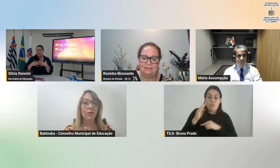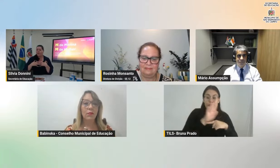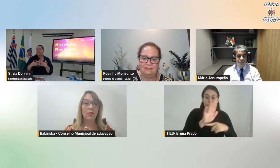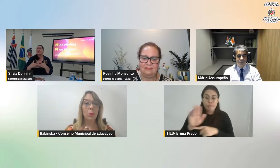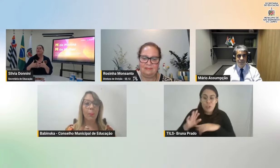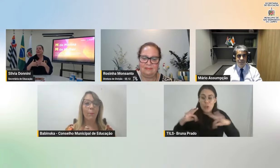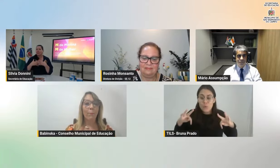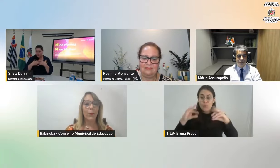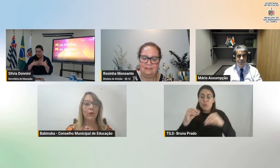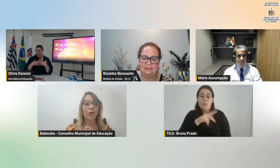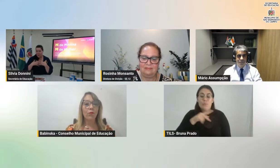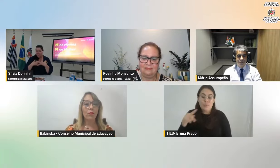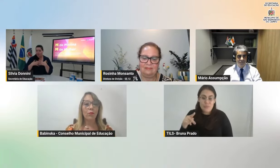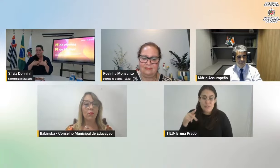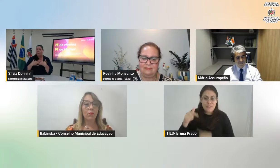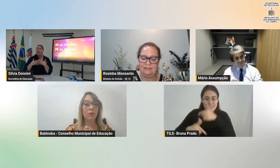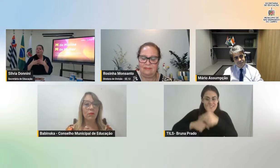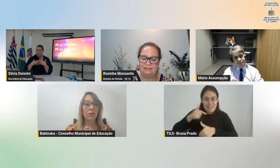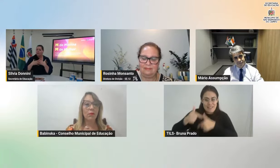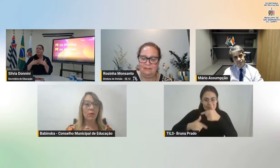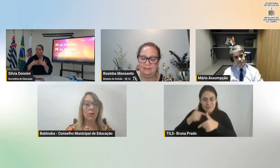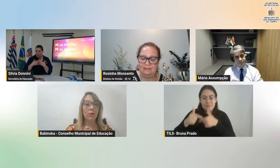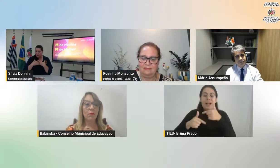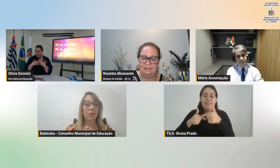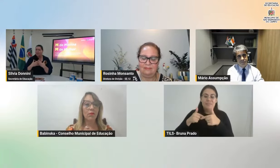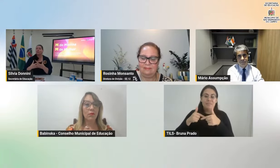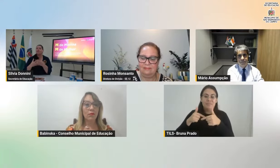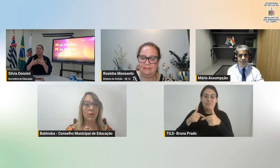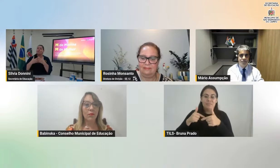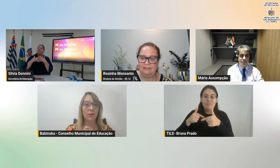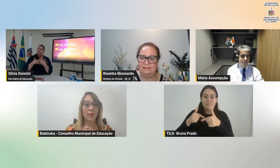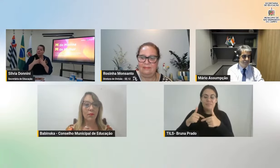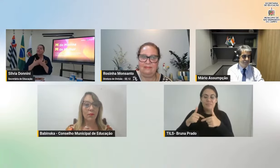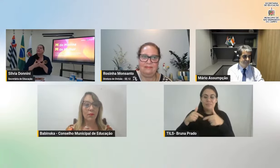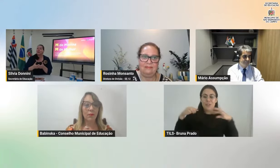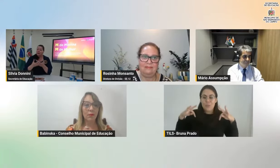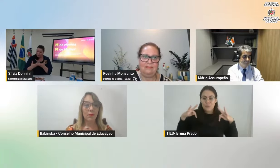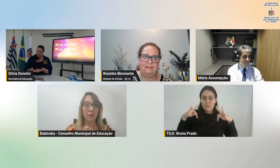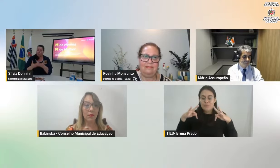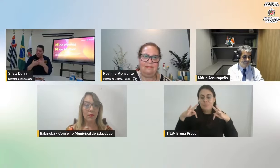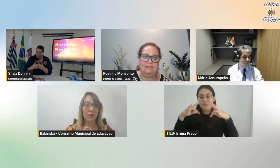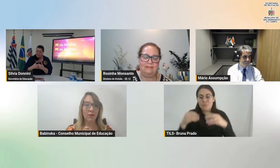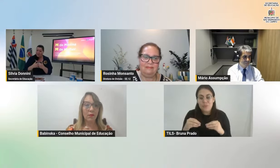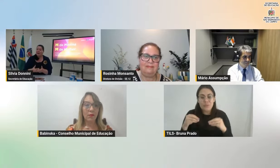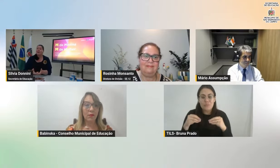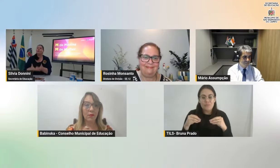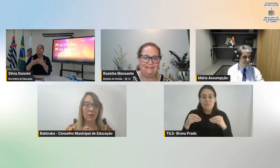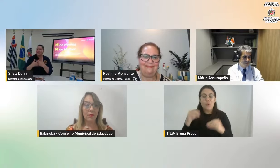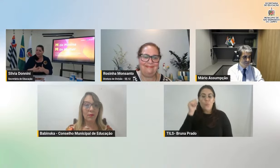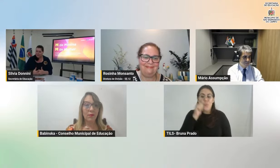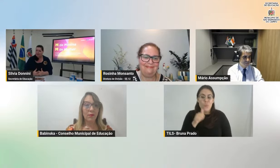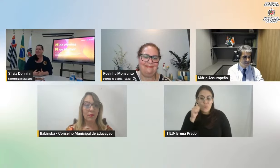professores que trabalhamos, e que somos professores e professoras, a todas nós, professoras que somos mulheres, que